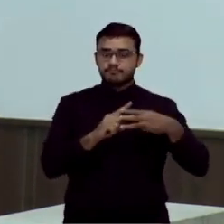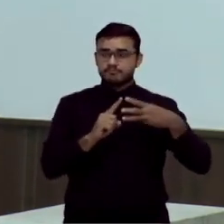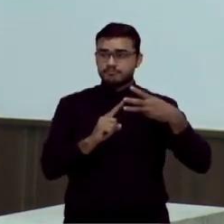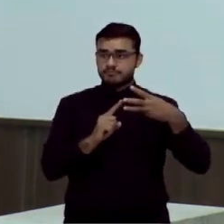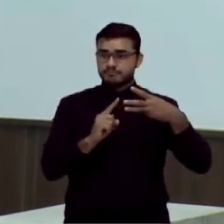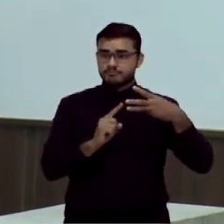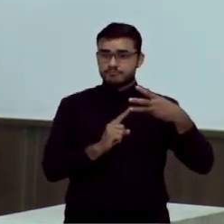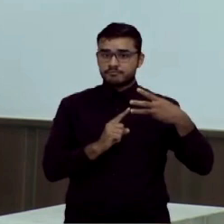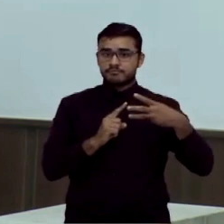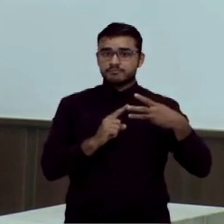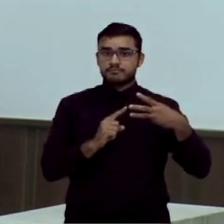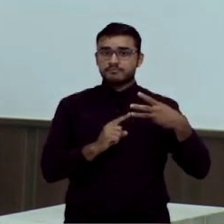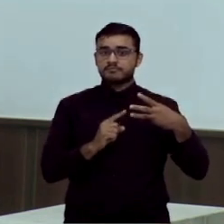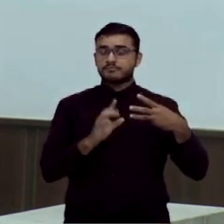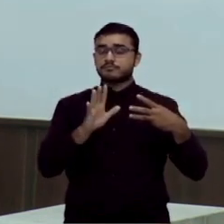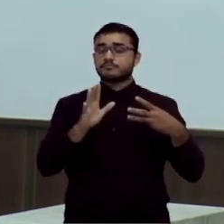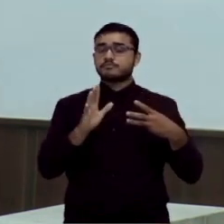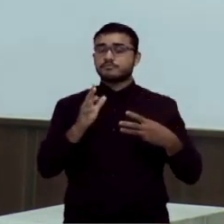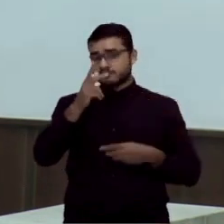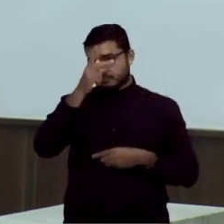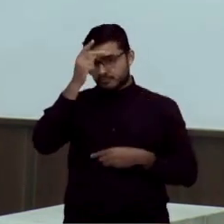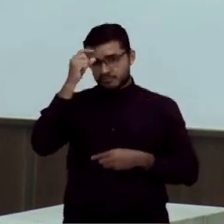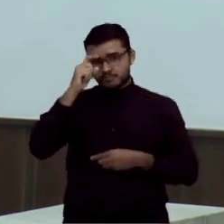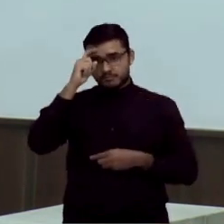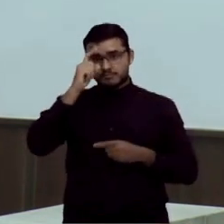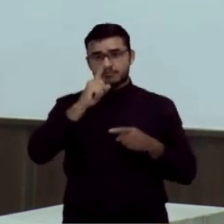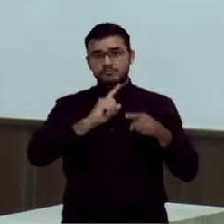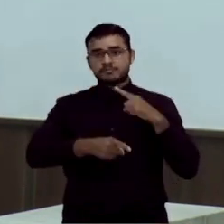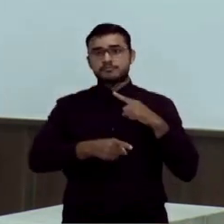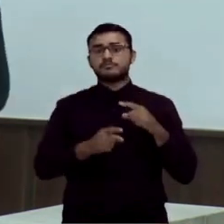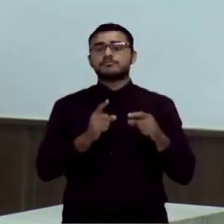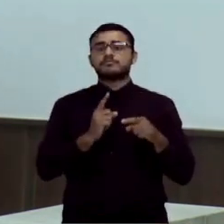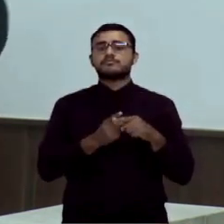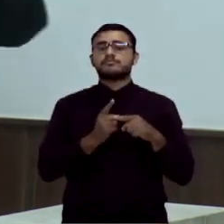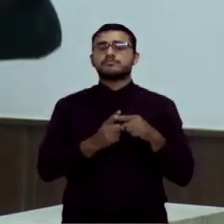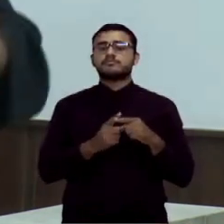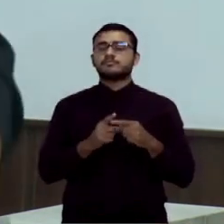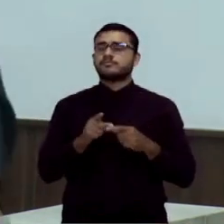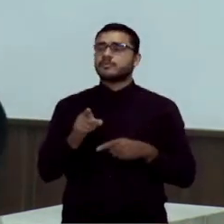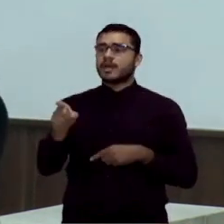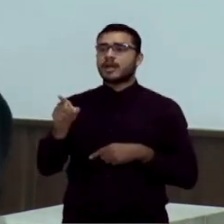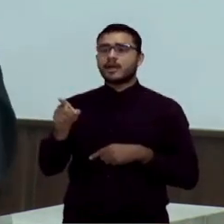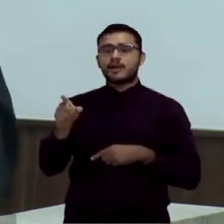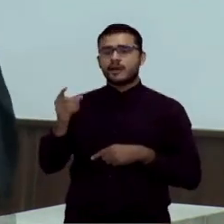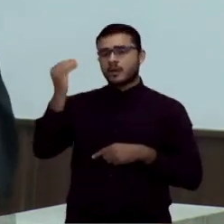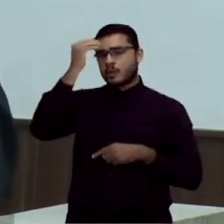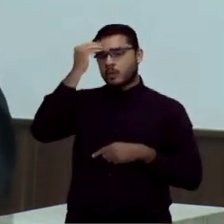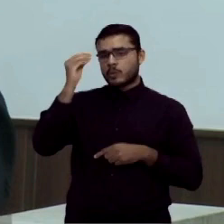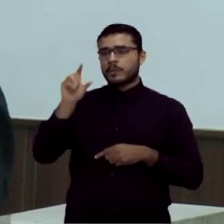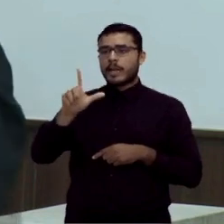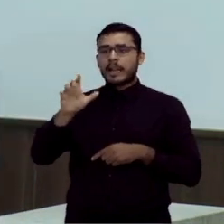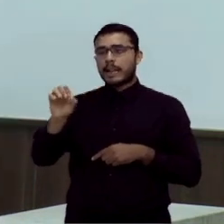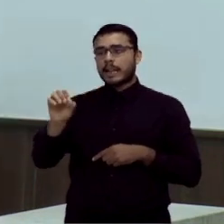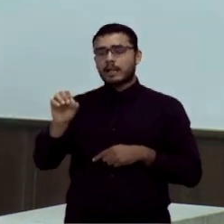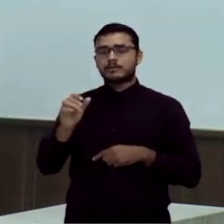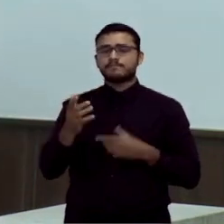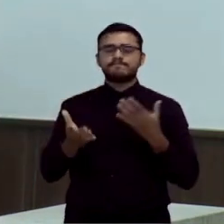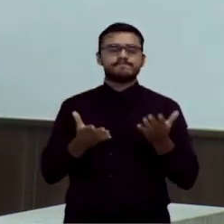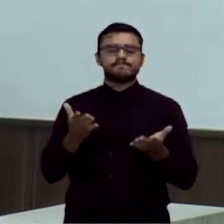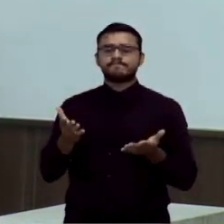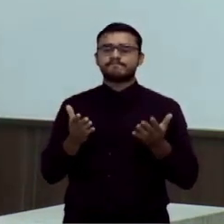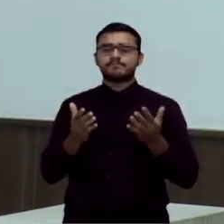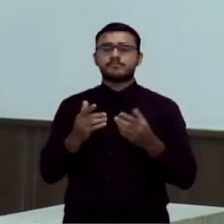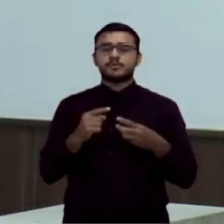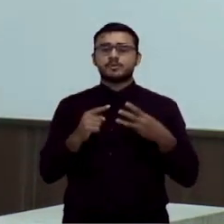artigos, o prefeito vetou, não porque o Léo, não porque... De maneira nenhuma. É porque eram